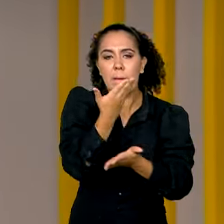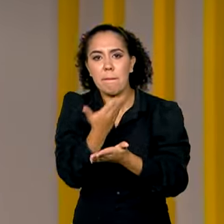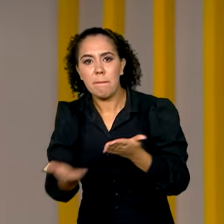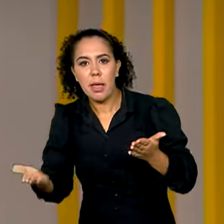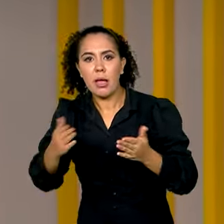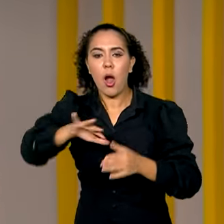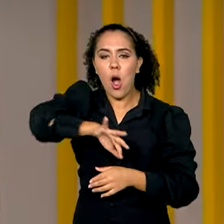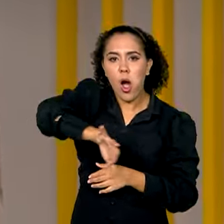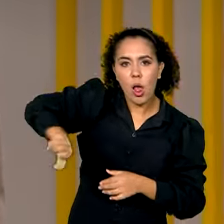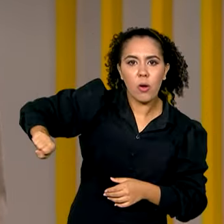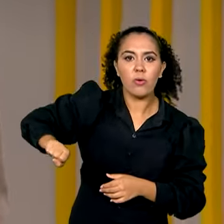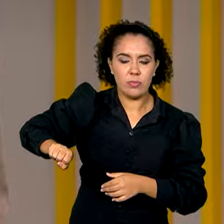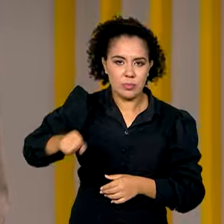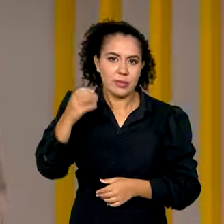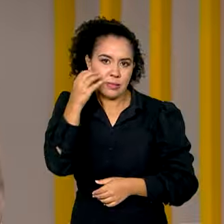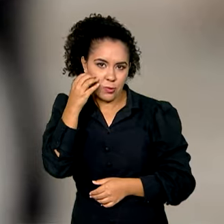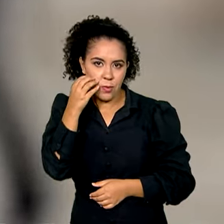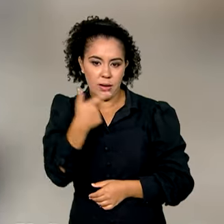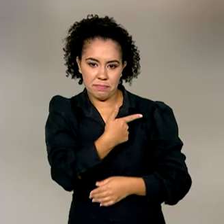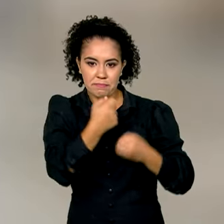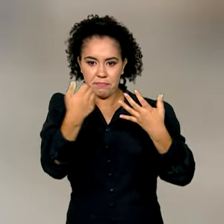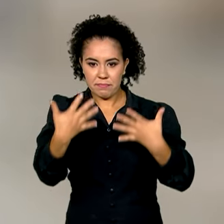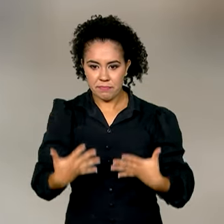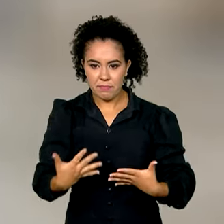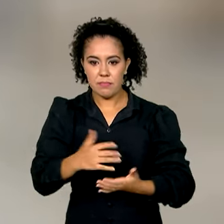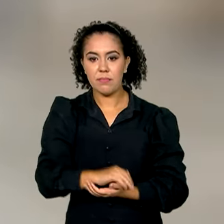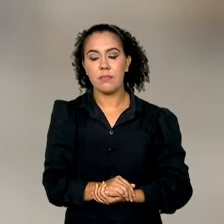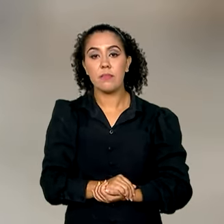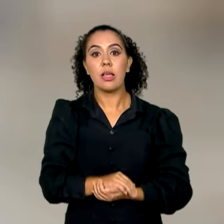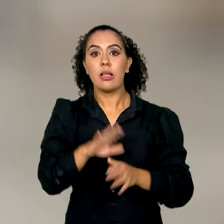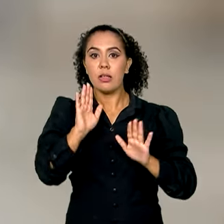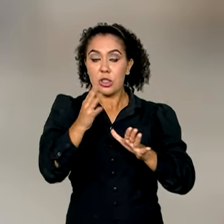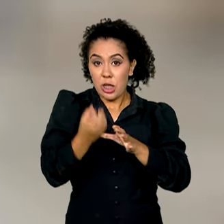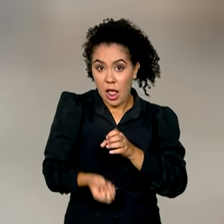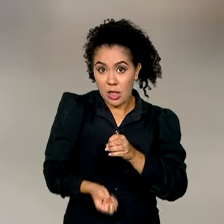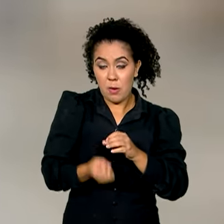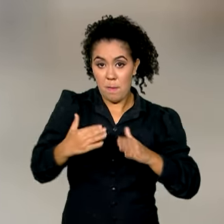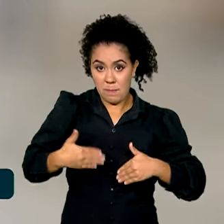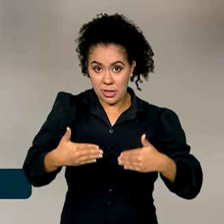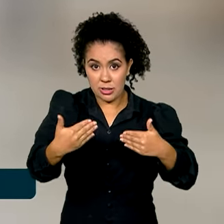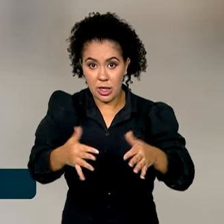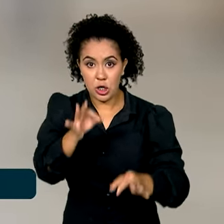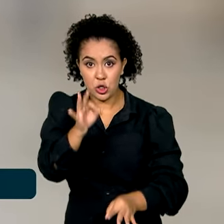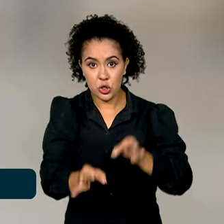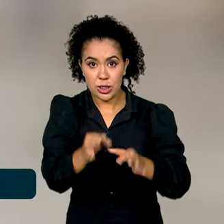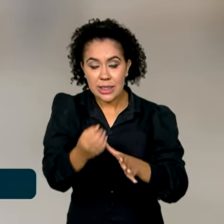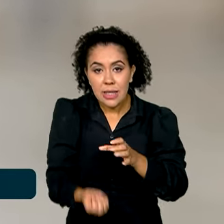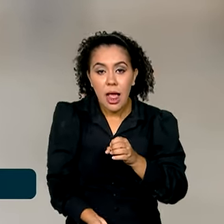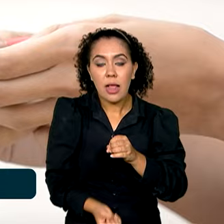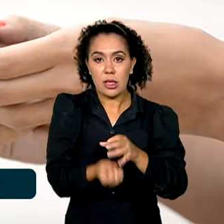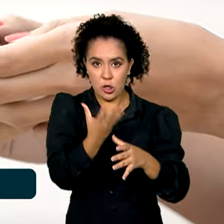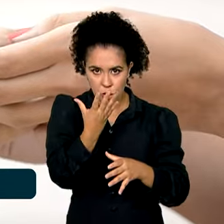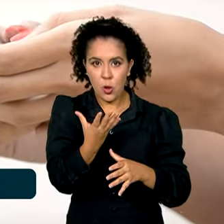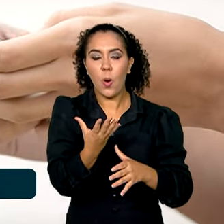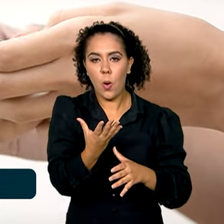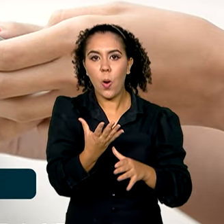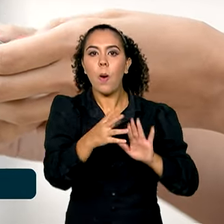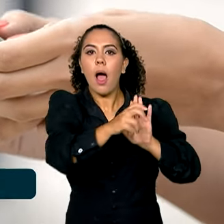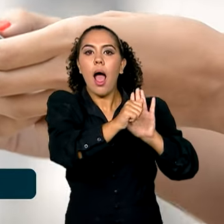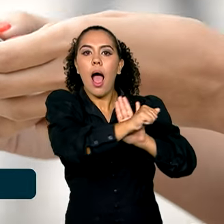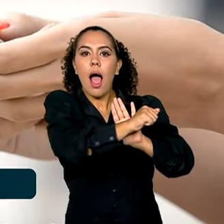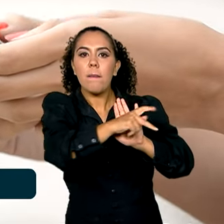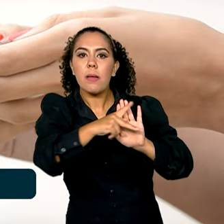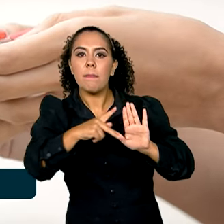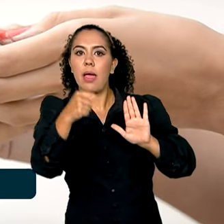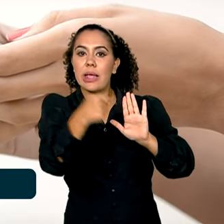ou furto de aparelhos. Desde que foi criado pelo Ministério da Justiça e Segurança Pública, o aplicativo